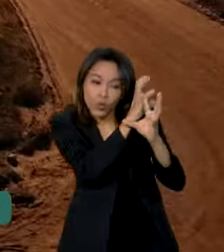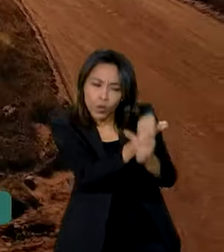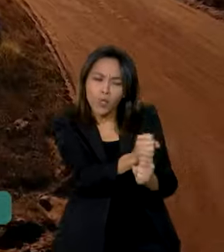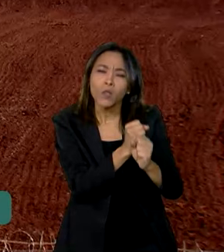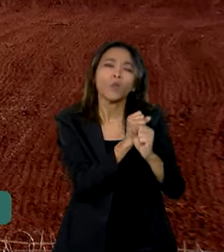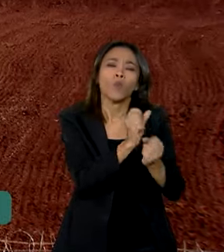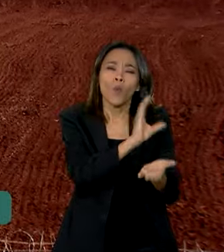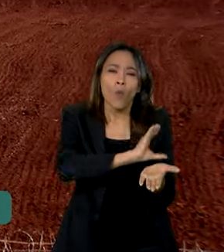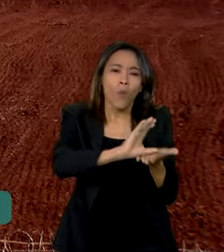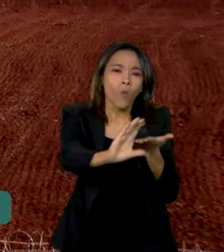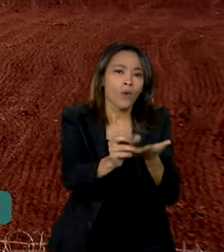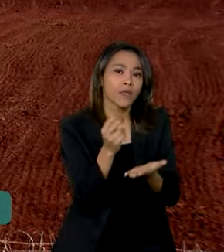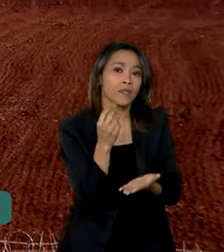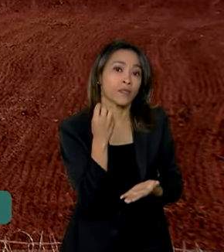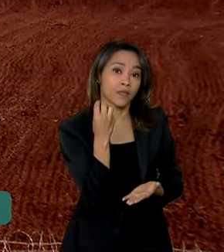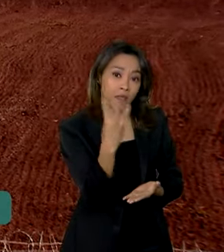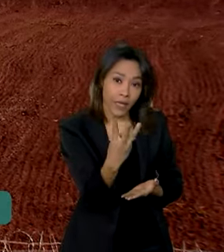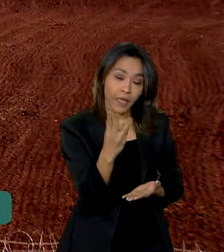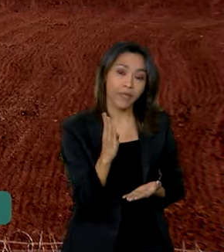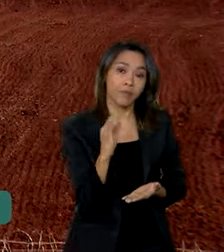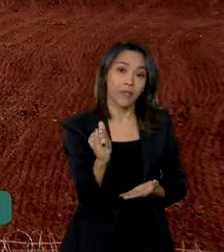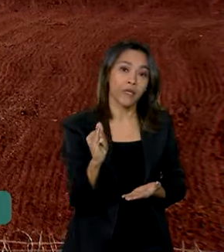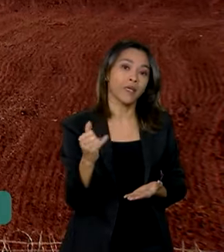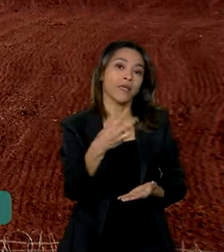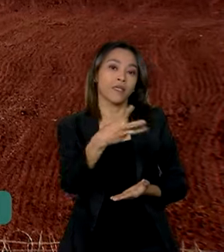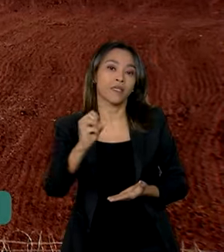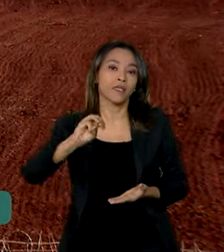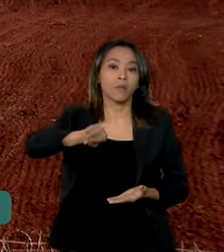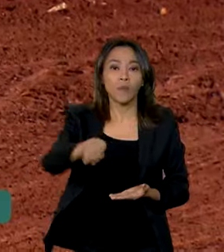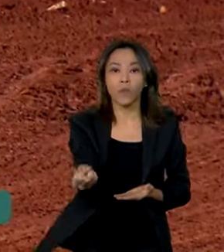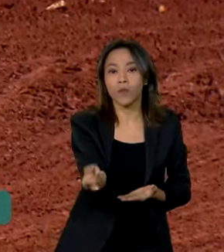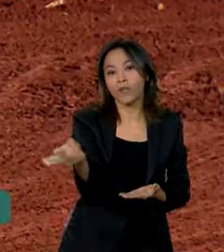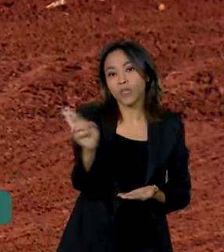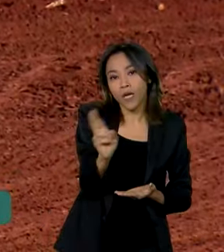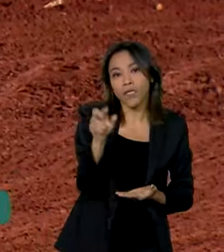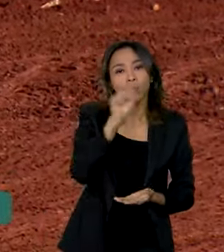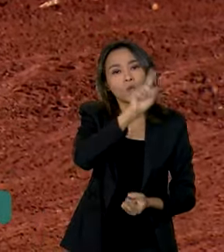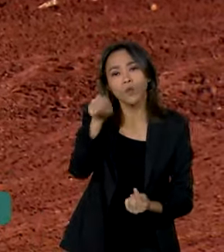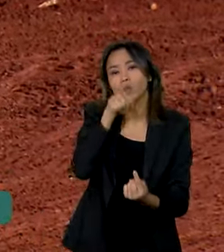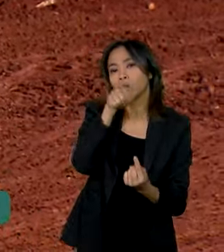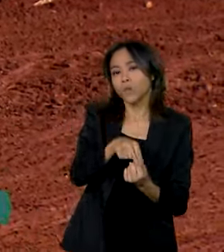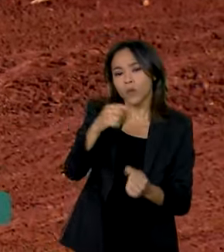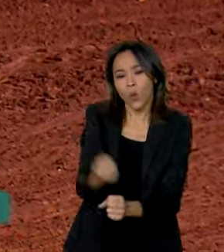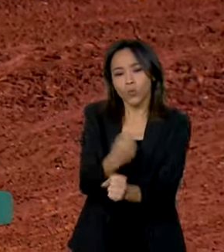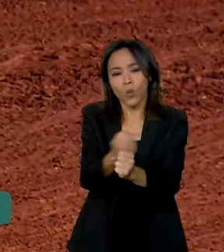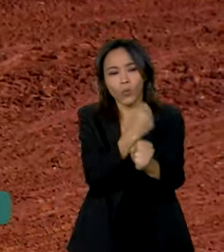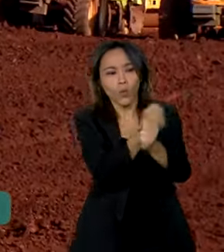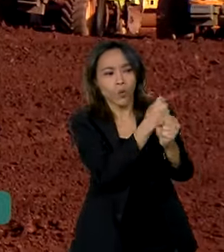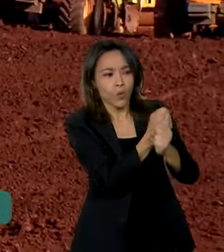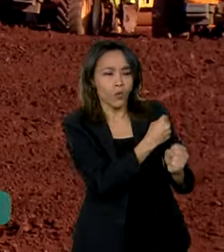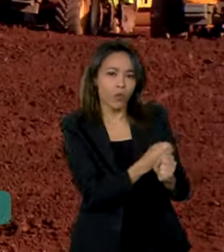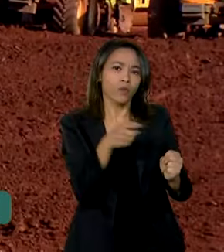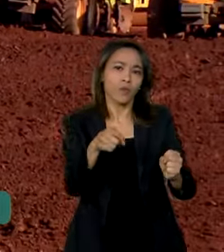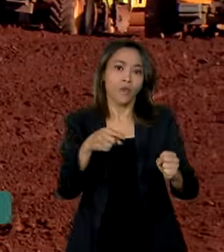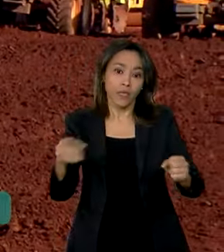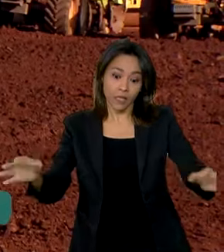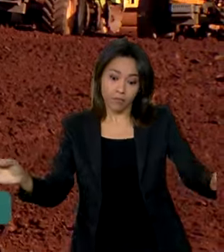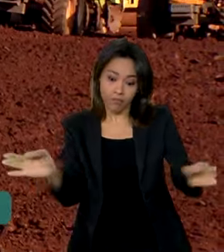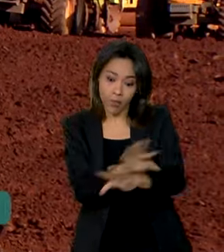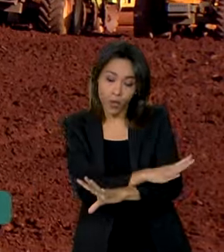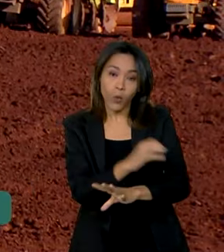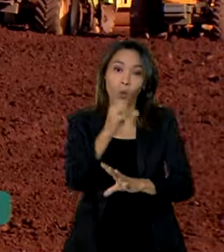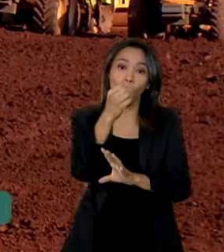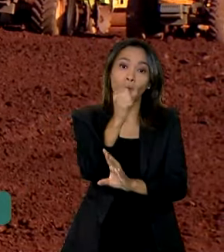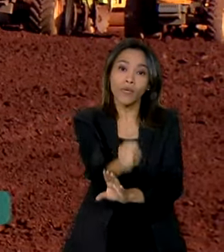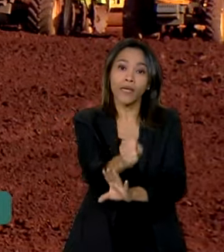investidos 3 bilhões e 300 milhões de reais na recuperação e conclusão de 86